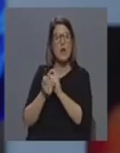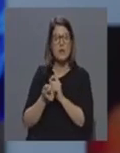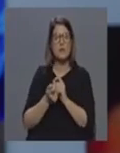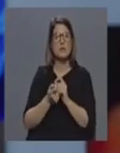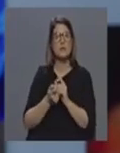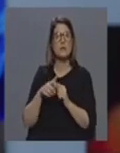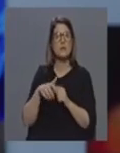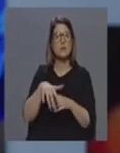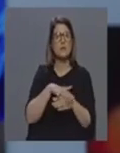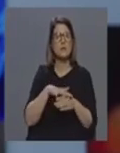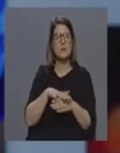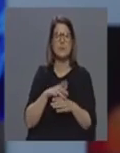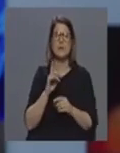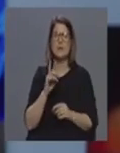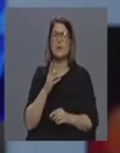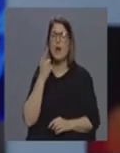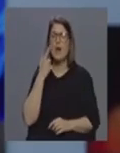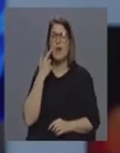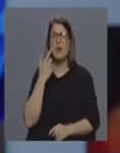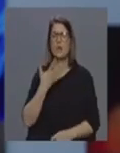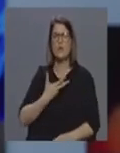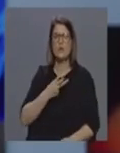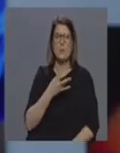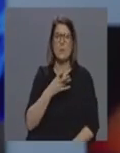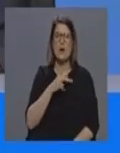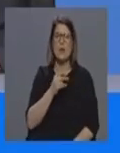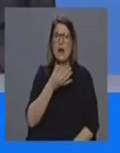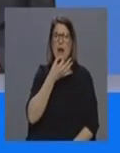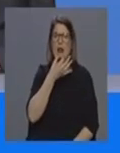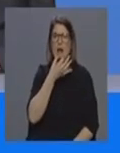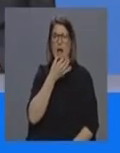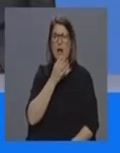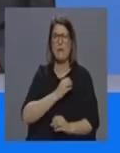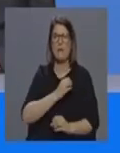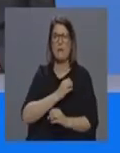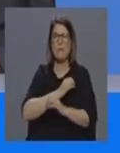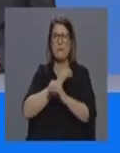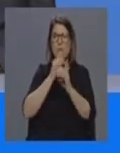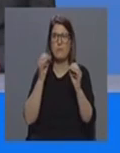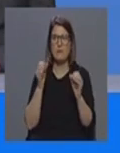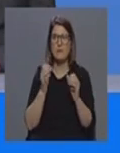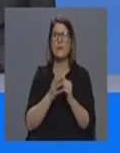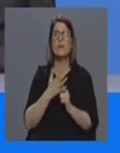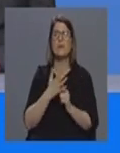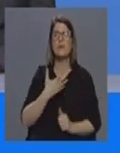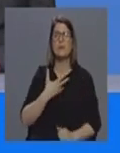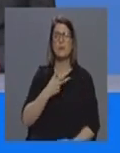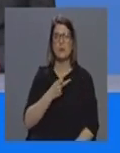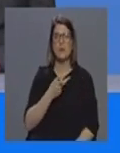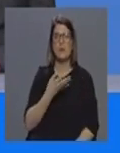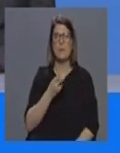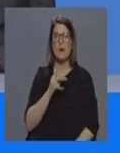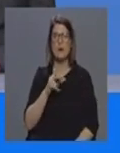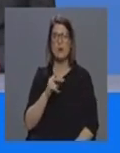para darmos ao FIOCAD deixe-me só ouvir a doutora Paula que já não intervém neste programa há algum tempo doutora Paula falamos aqui da questão dos equipamentos de proteção